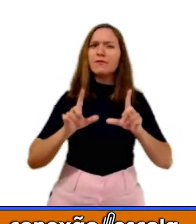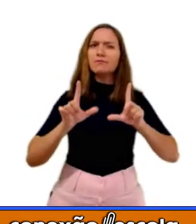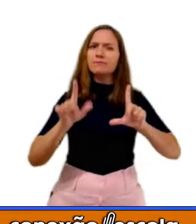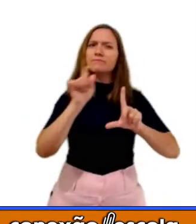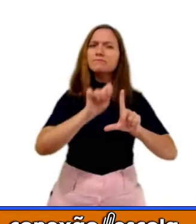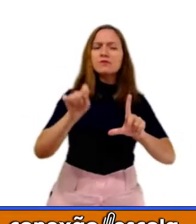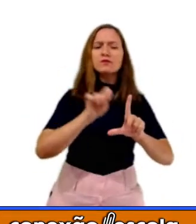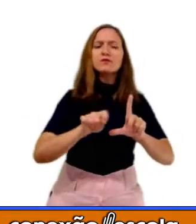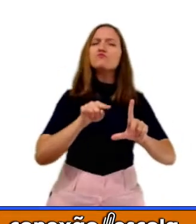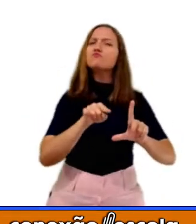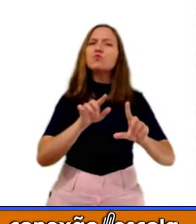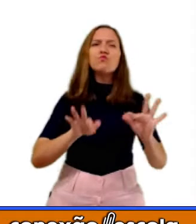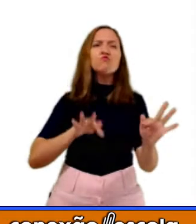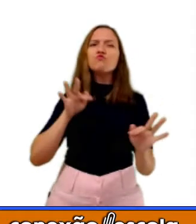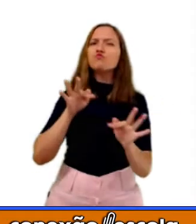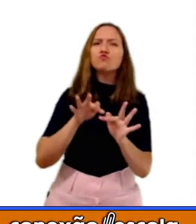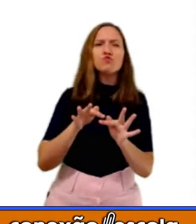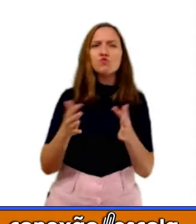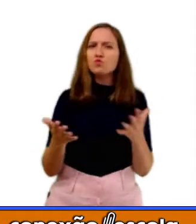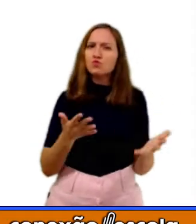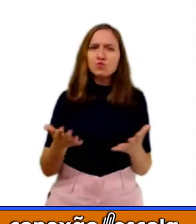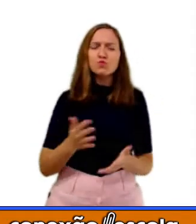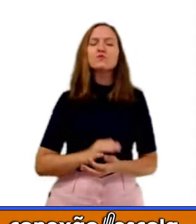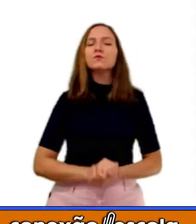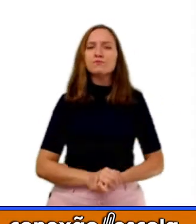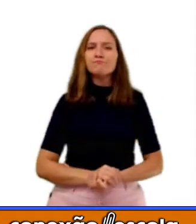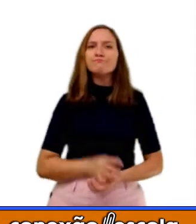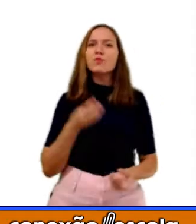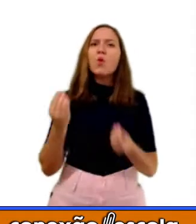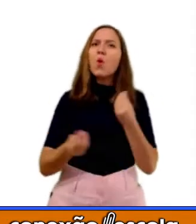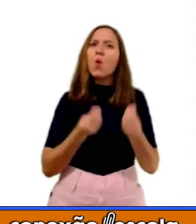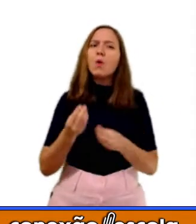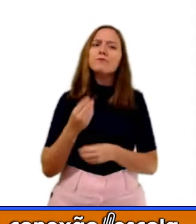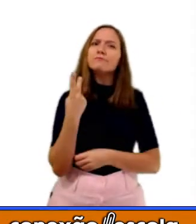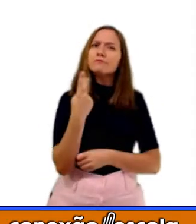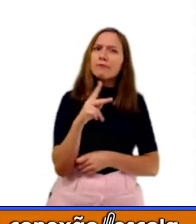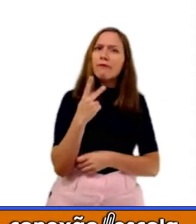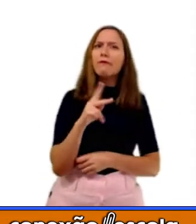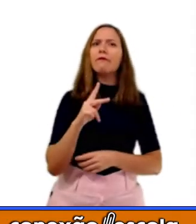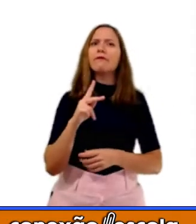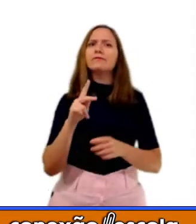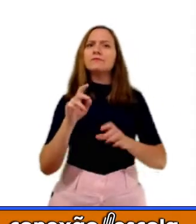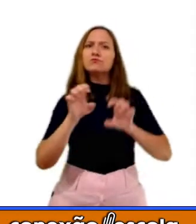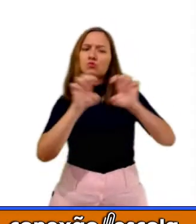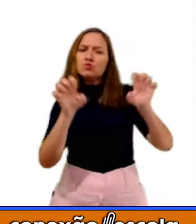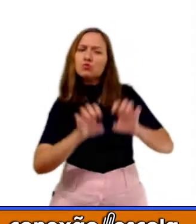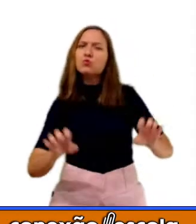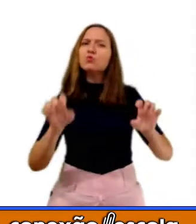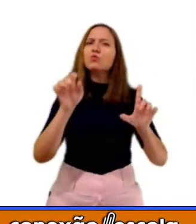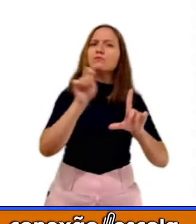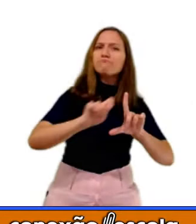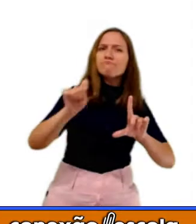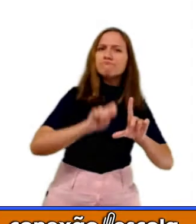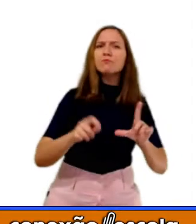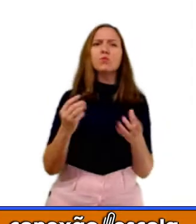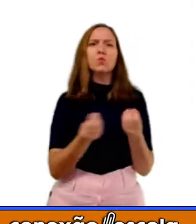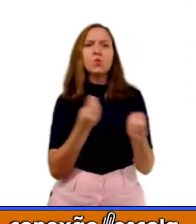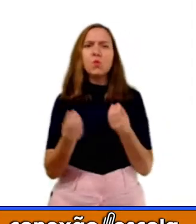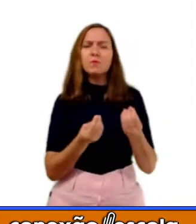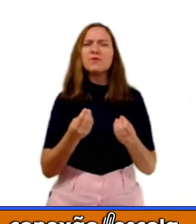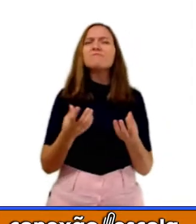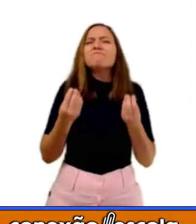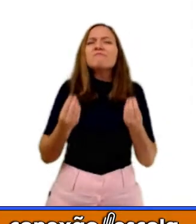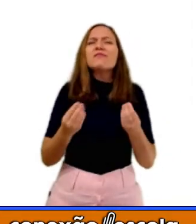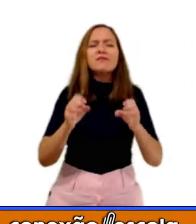qual a função desse bilhete, como deve ser um bilhete e a sua estrutura. Por que nós vamos trabalhar a